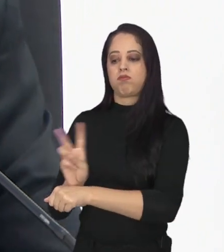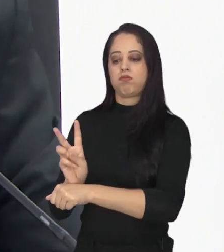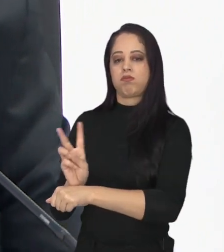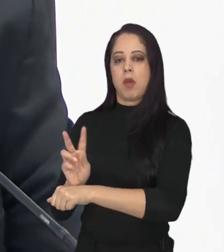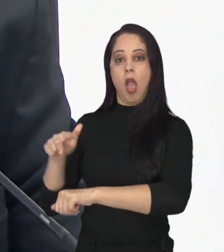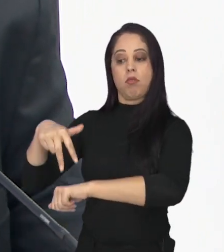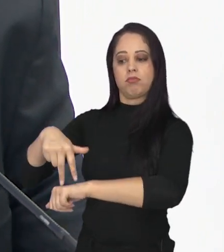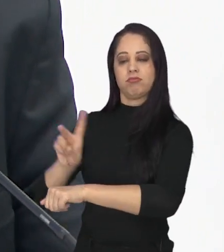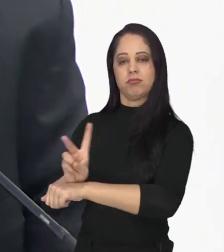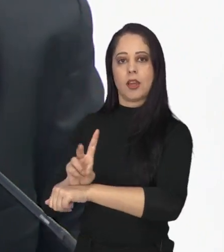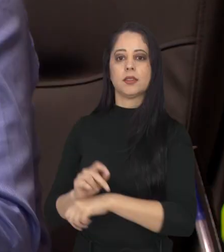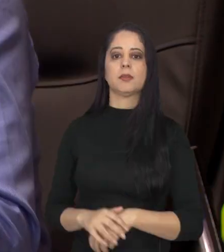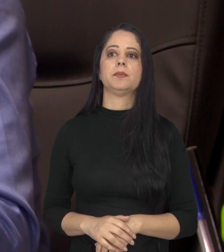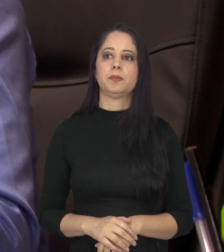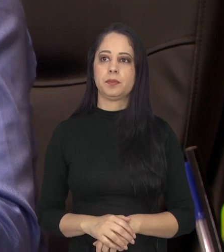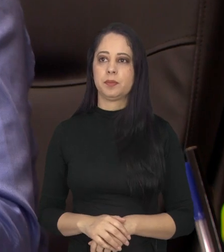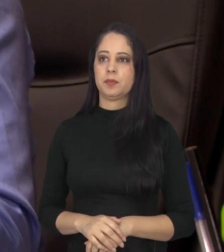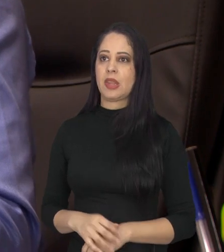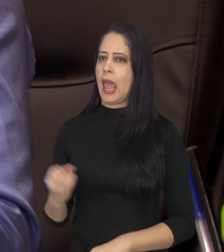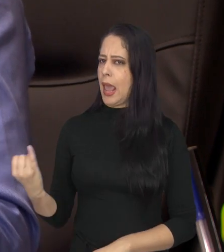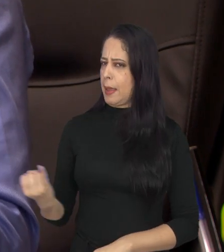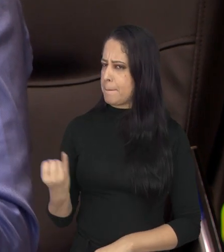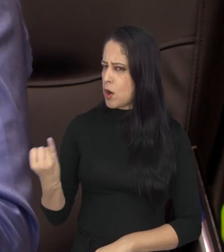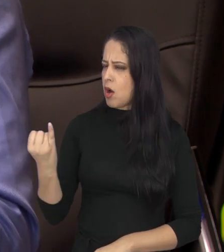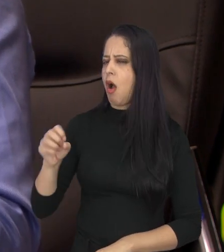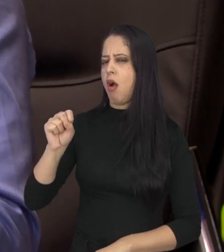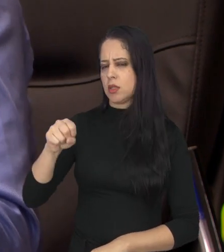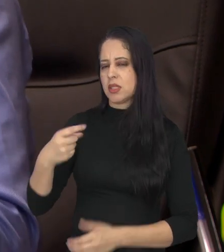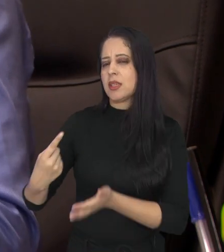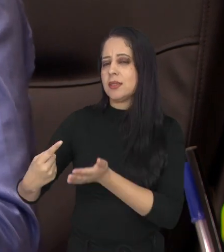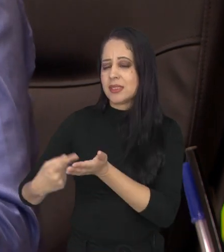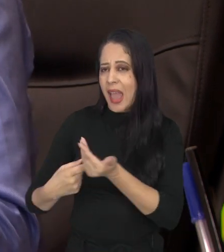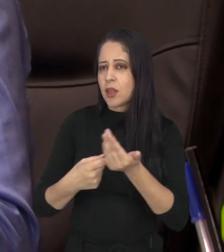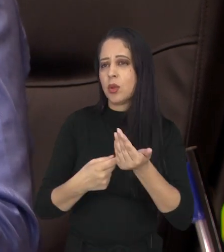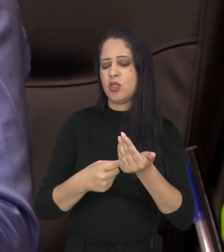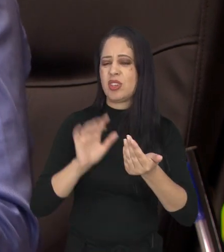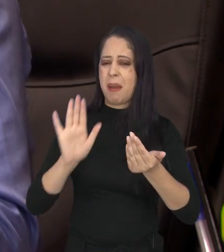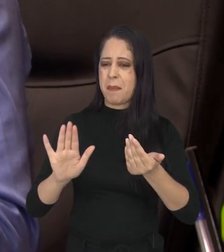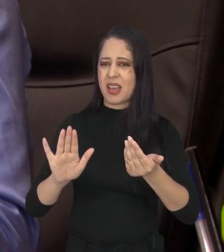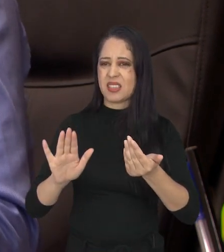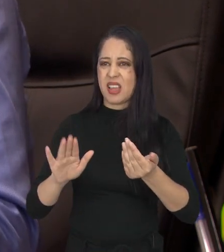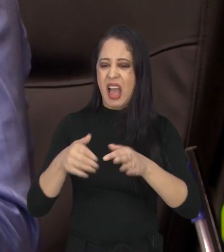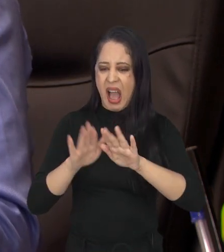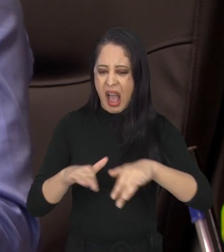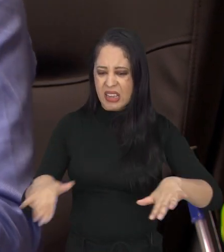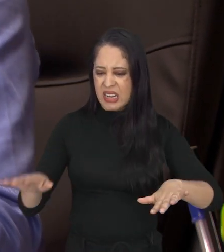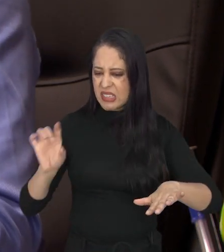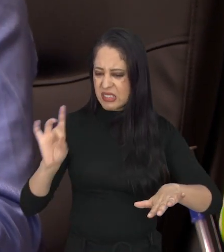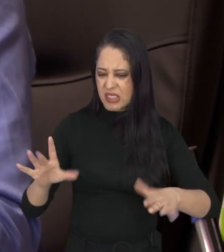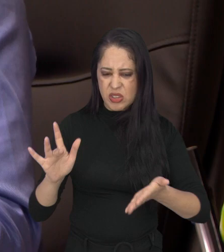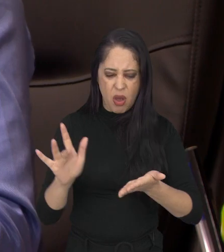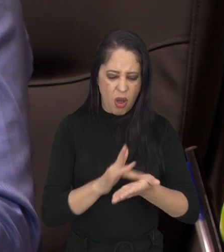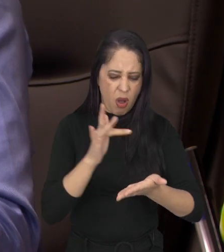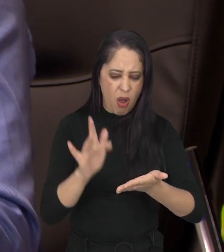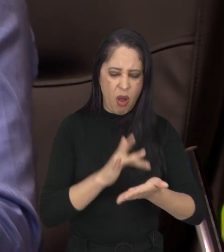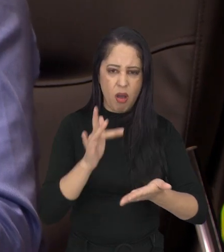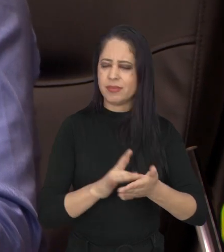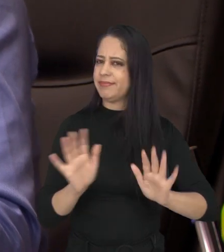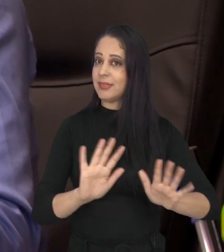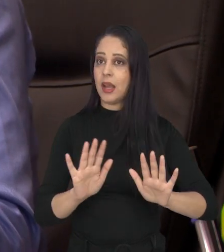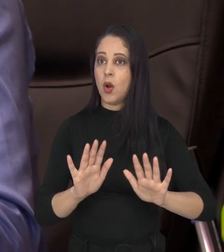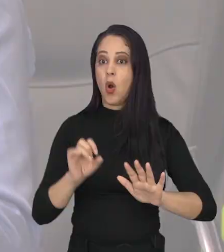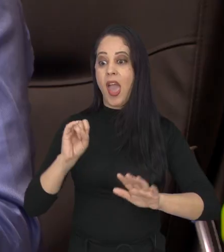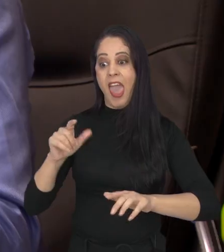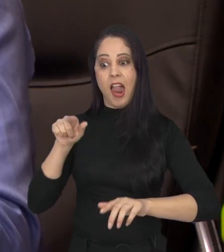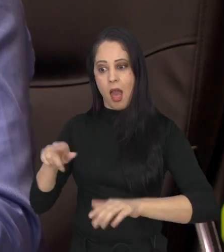fiscalizar as atividades. É importante, sim, a tecnologia hoje, mas a criança, vivendo nesse